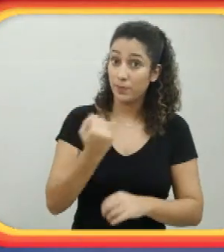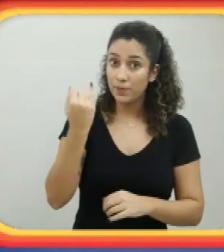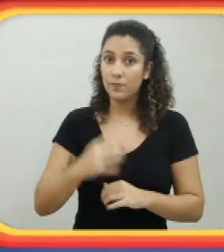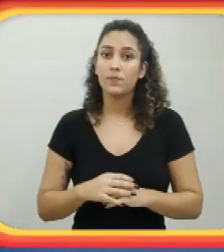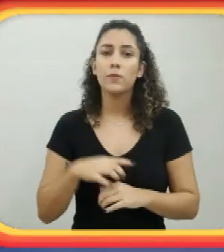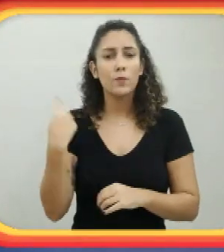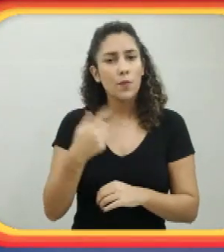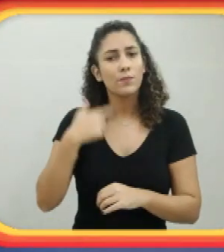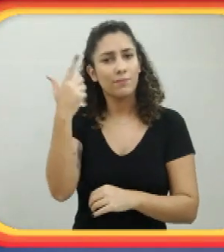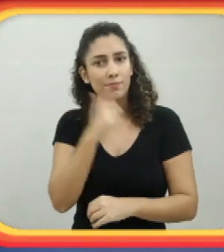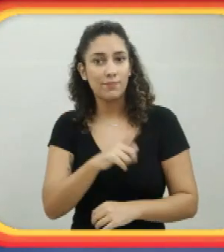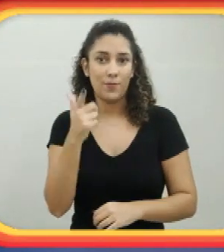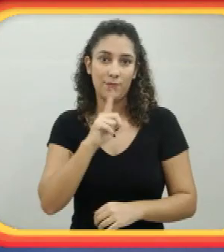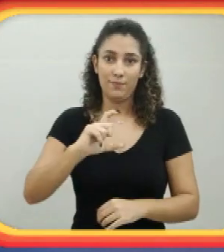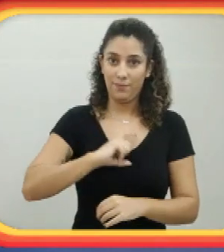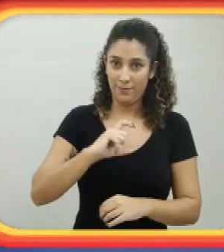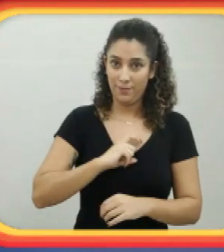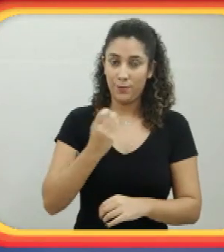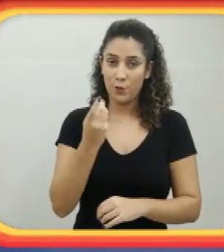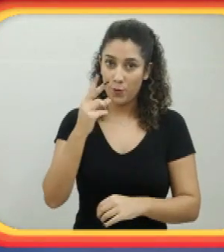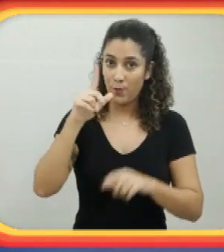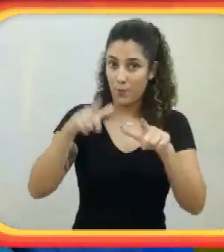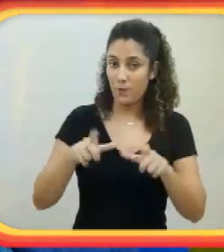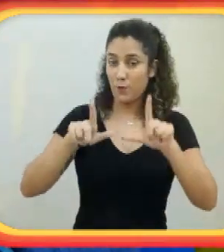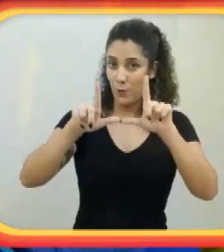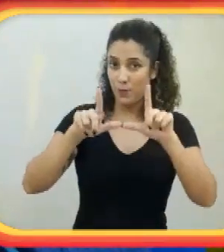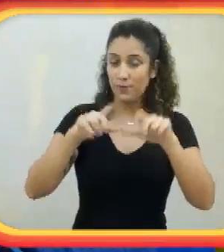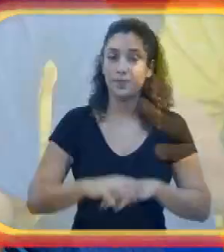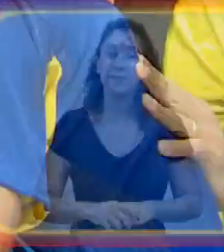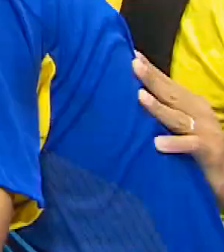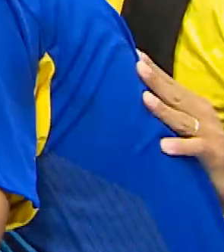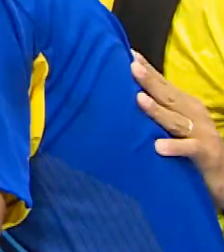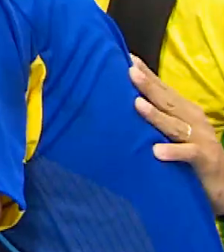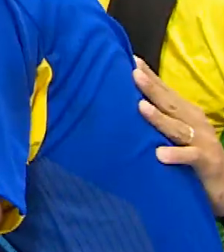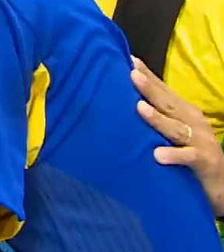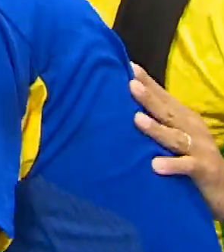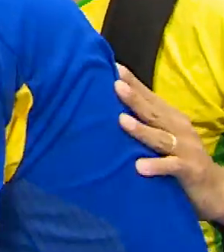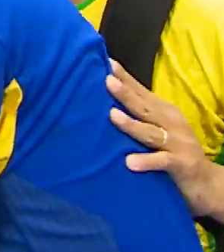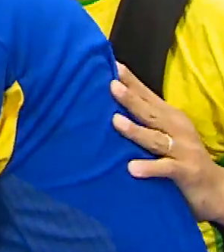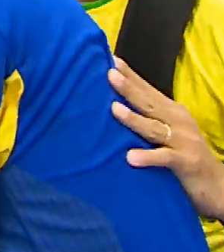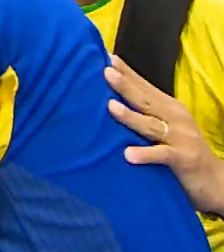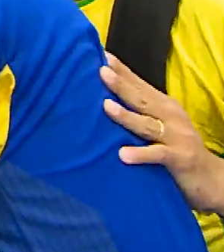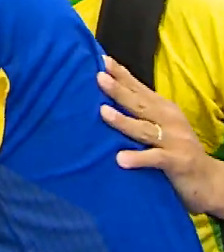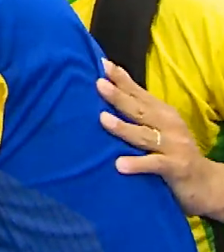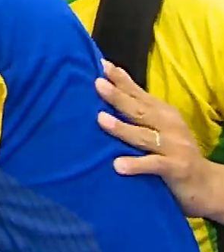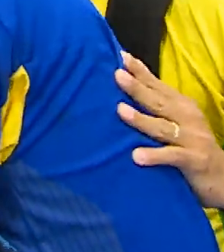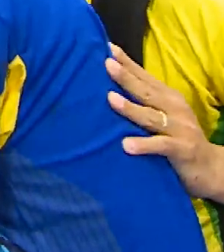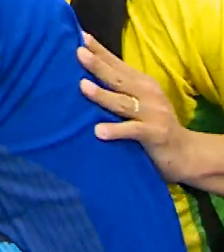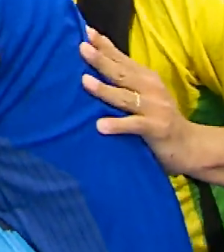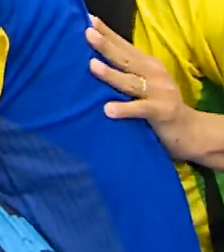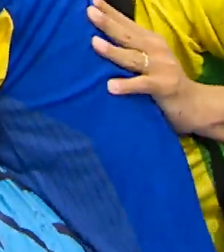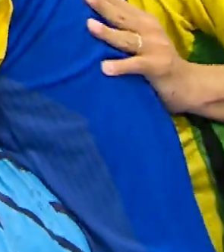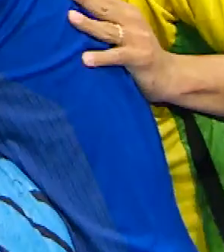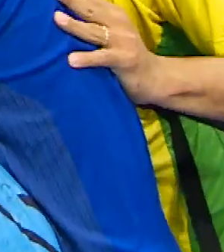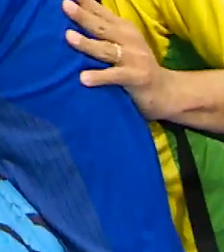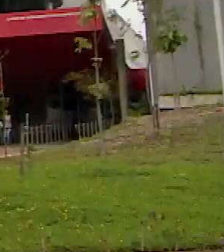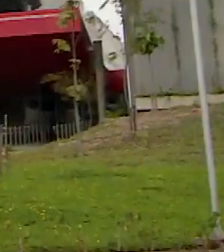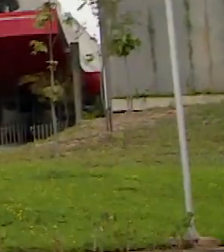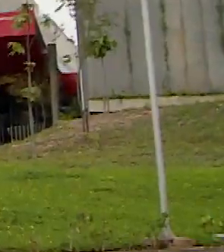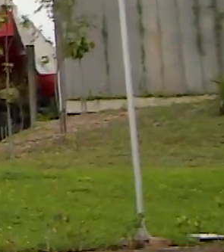muito importante, então nós vamos conseguir sim essa medalha de ouro em Tóquio. Em roda, jogadores e equipe técnica abraçados.